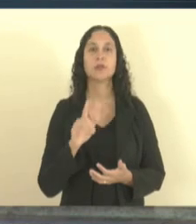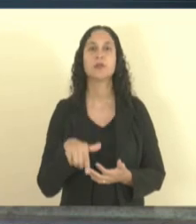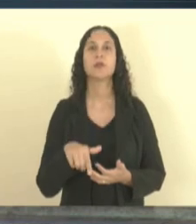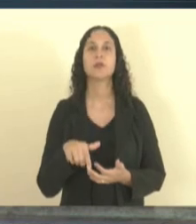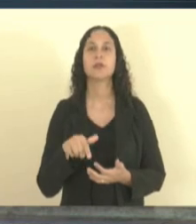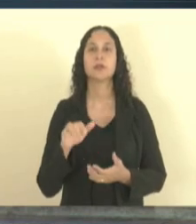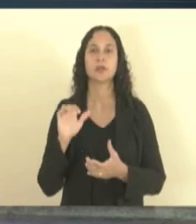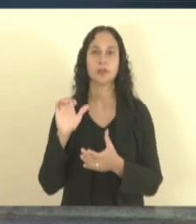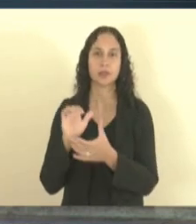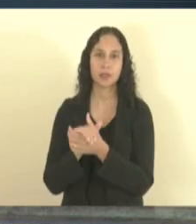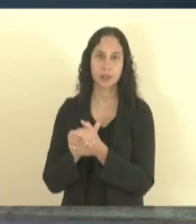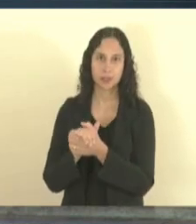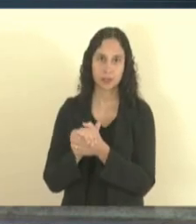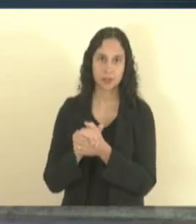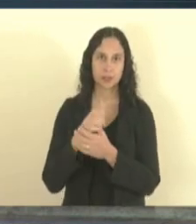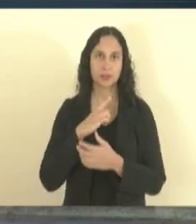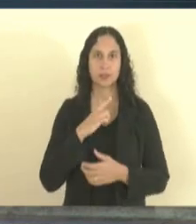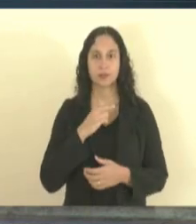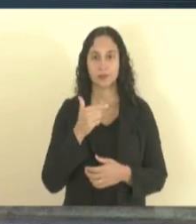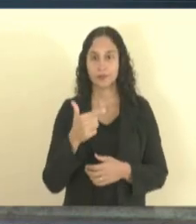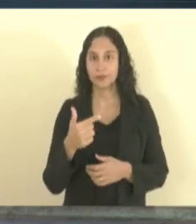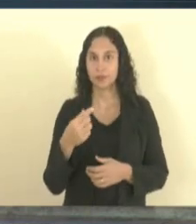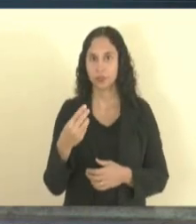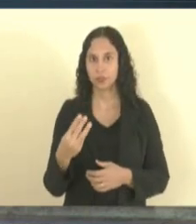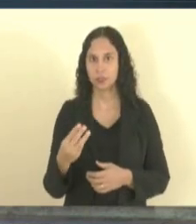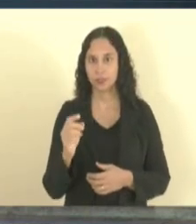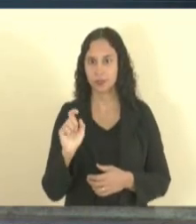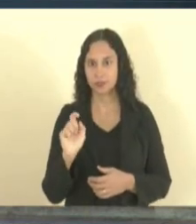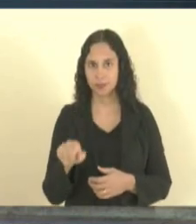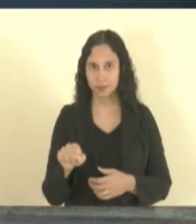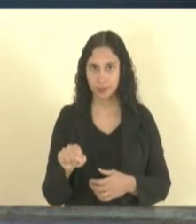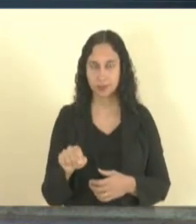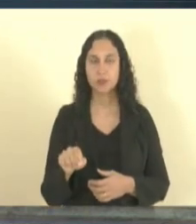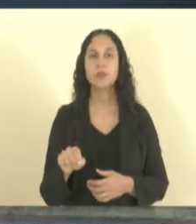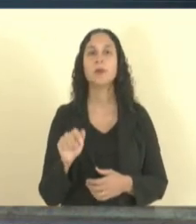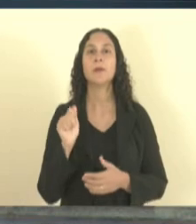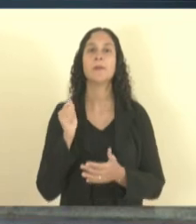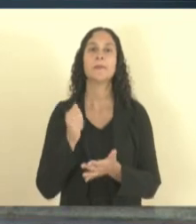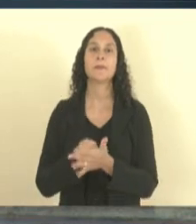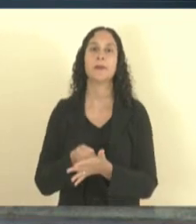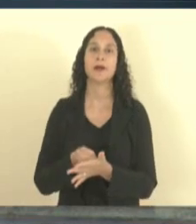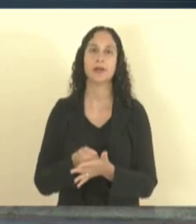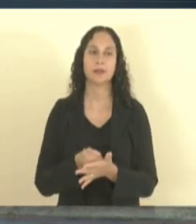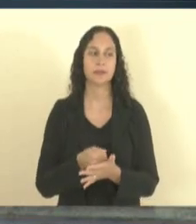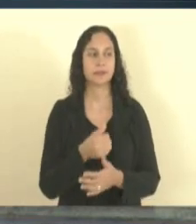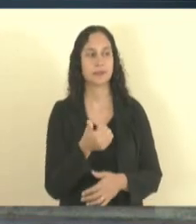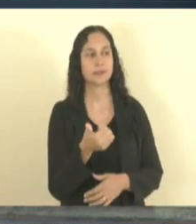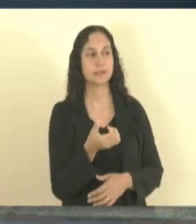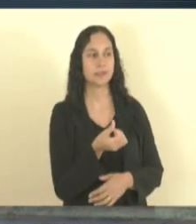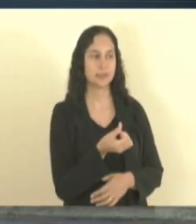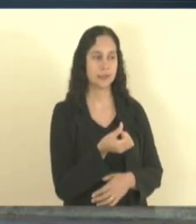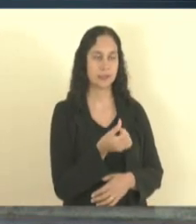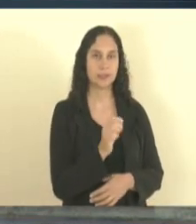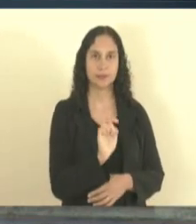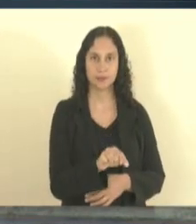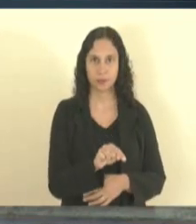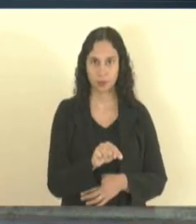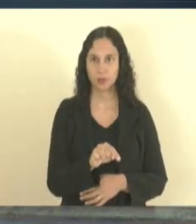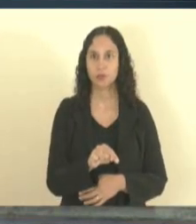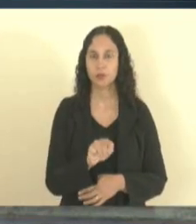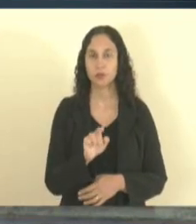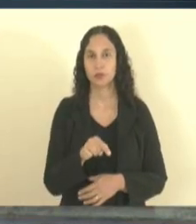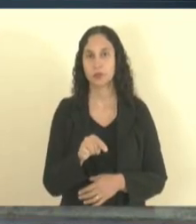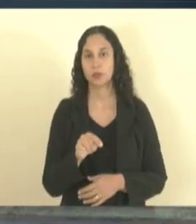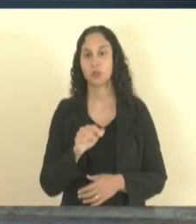pega 23 mil e paga 23,5 mil e paga 16 mil ou seja até